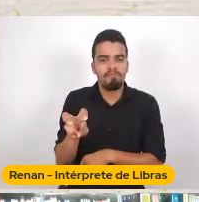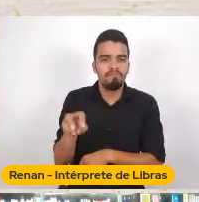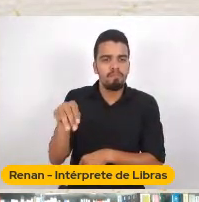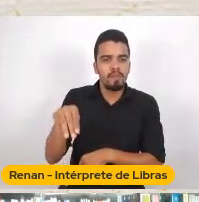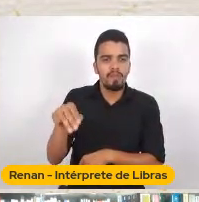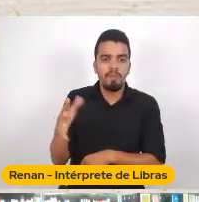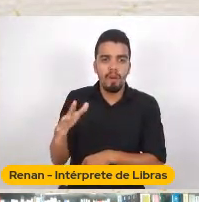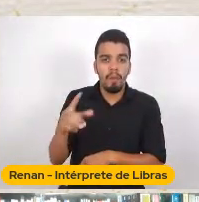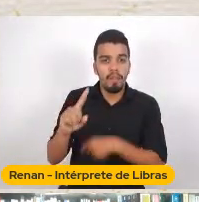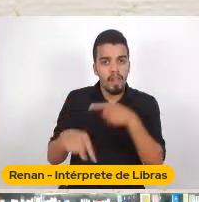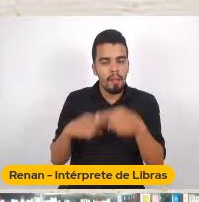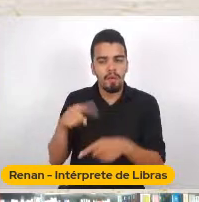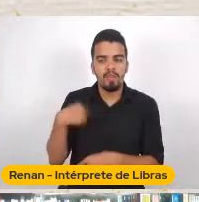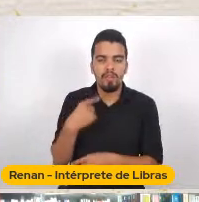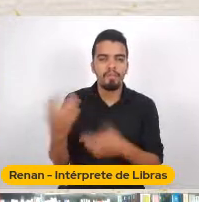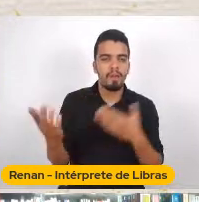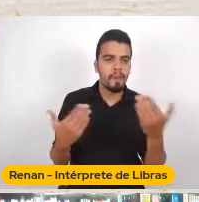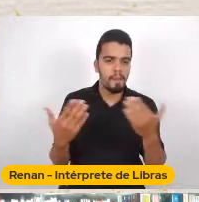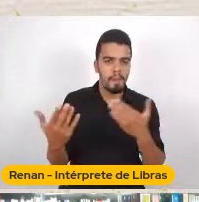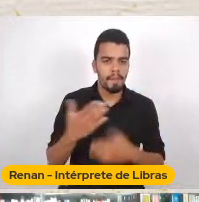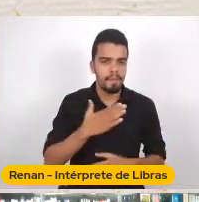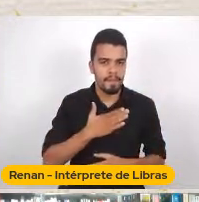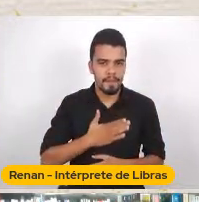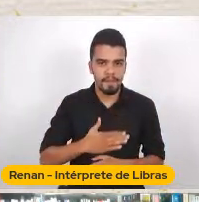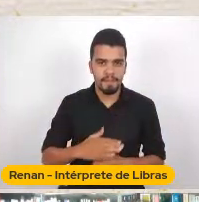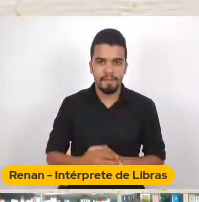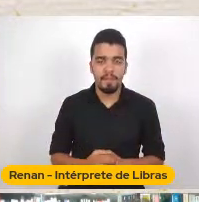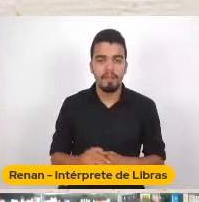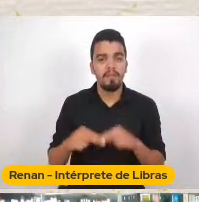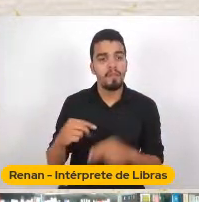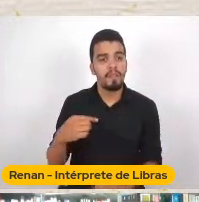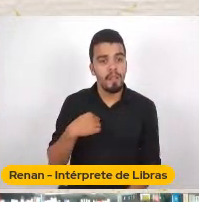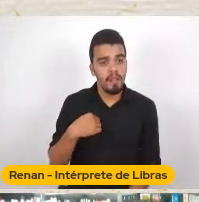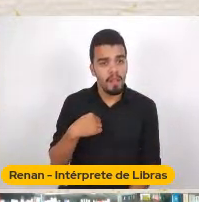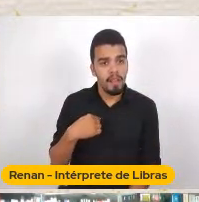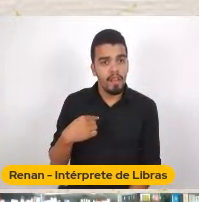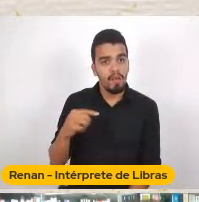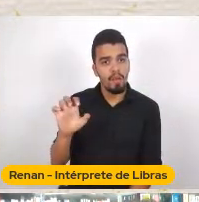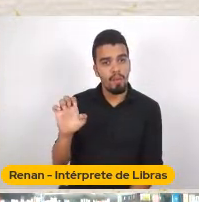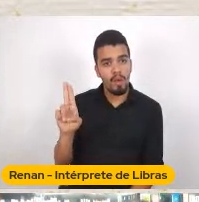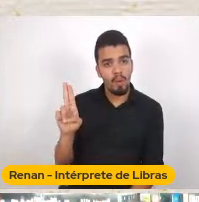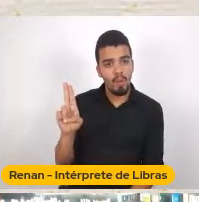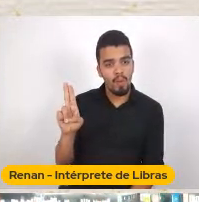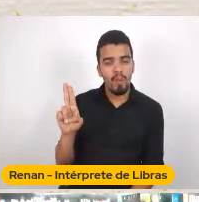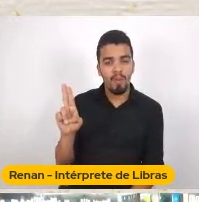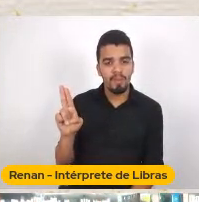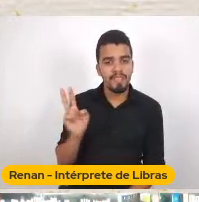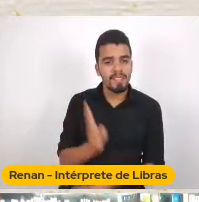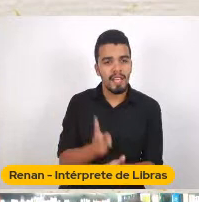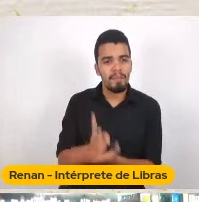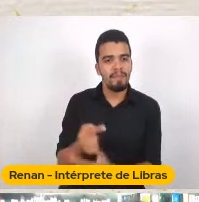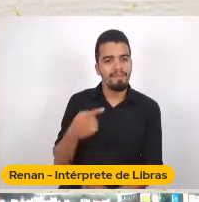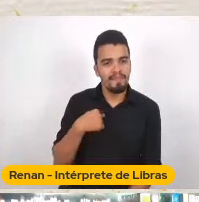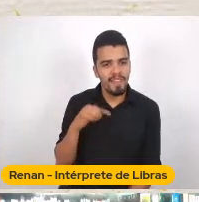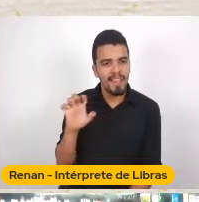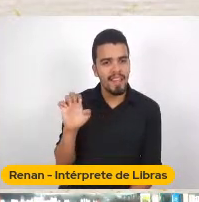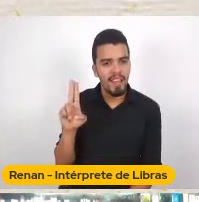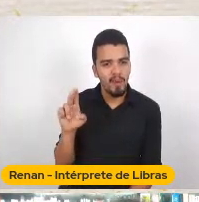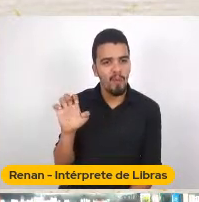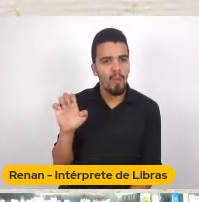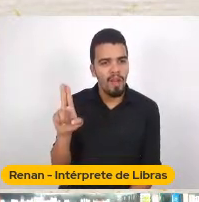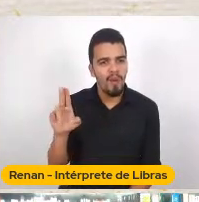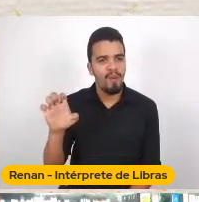esse eu Ele tem um processo De orientalização Aí a gente A gente pode Constituir esse eu Como um